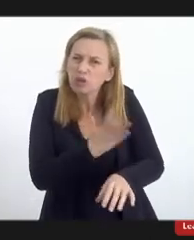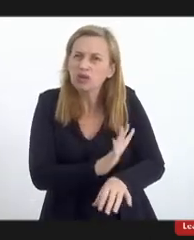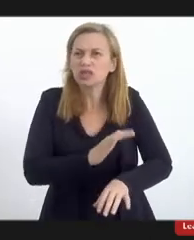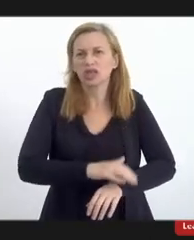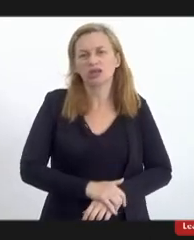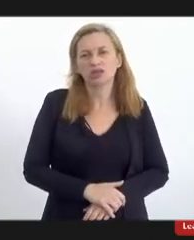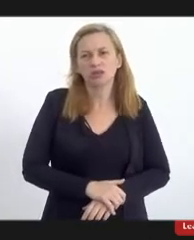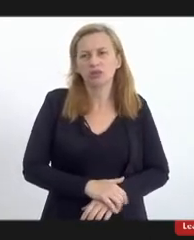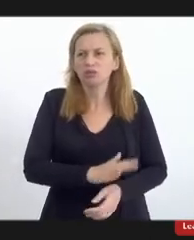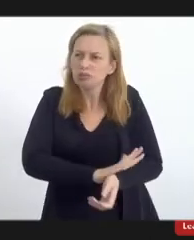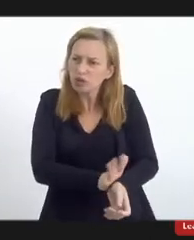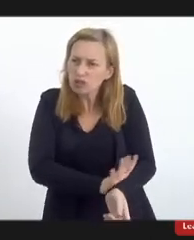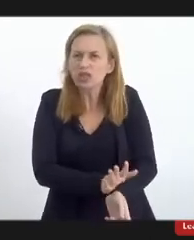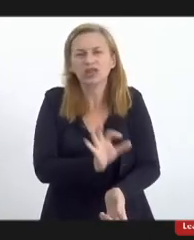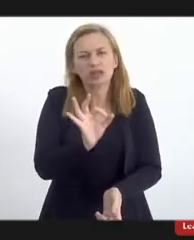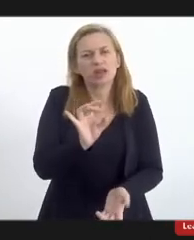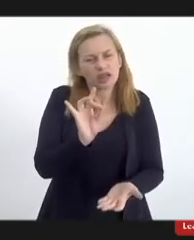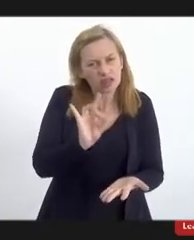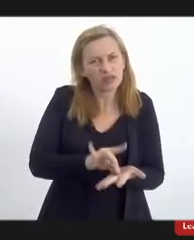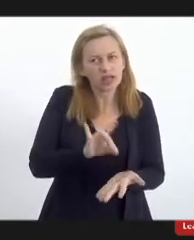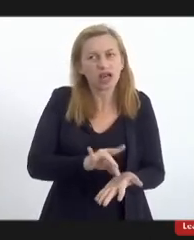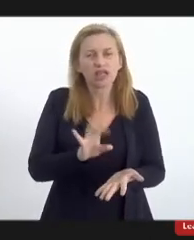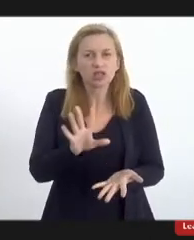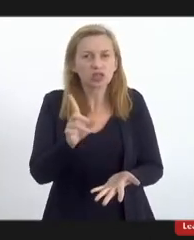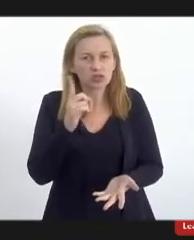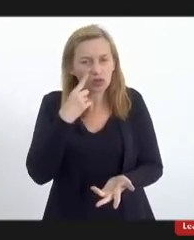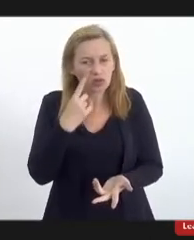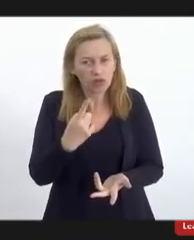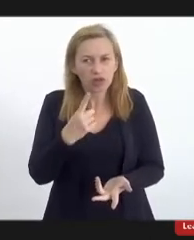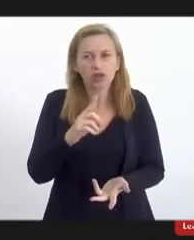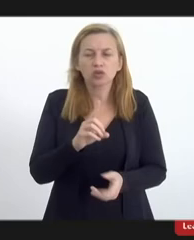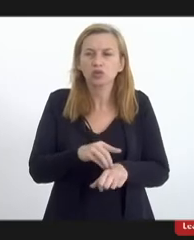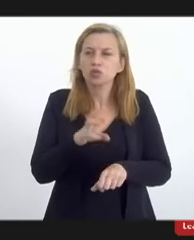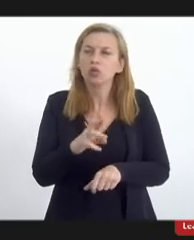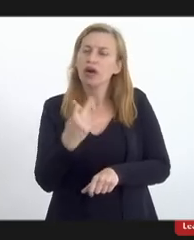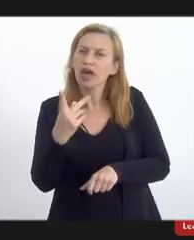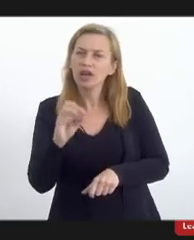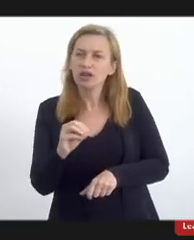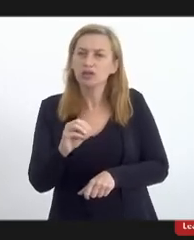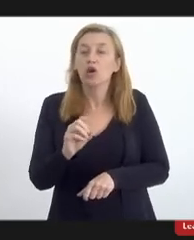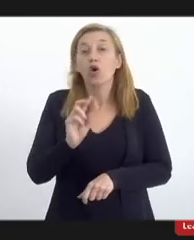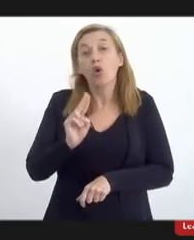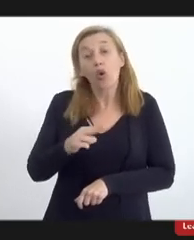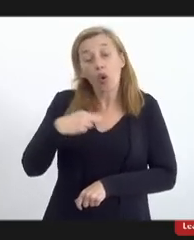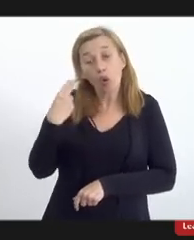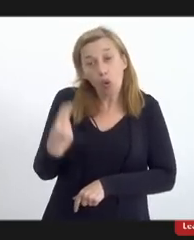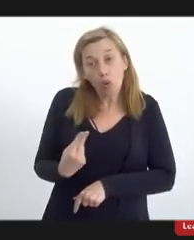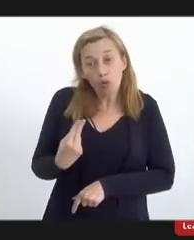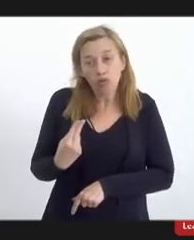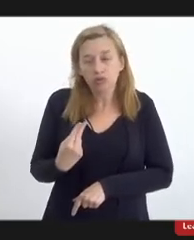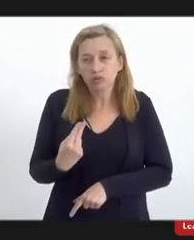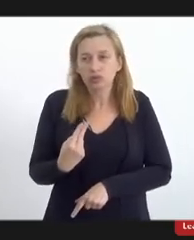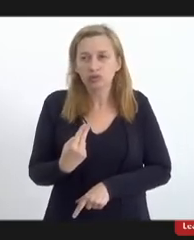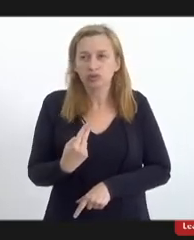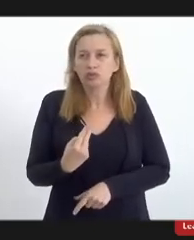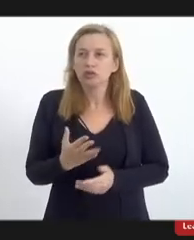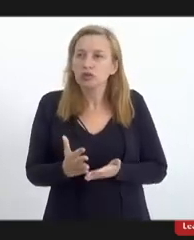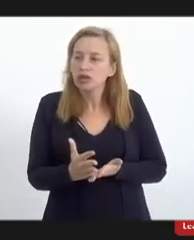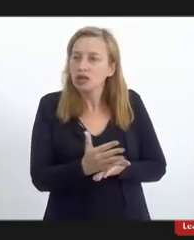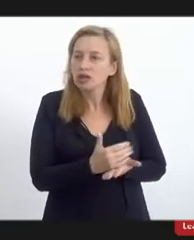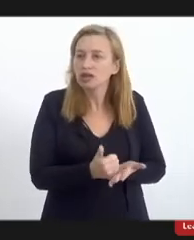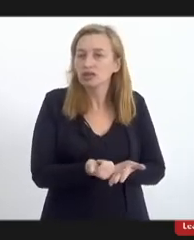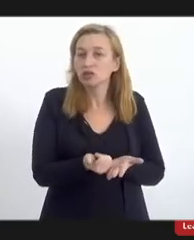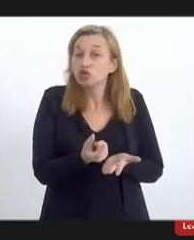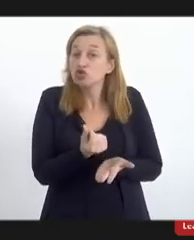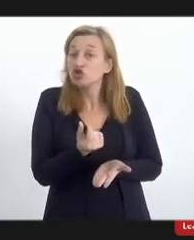grande verdade é essa, é só ligar, ou, não doutor Hédio, ou ele passa a ser um grande arrecadador de